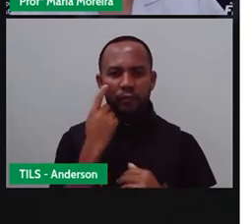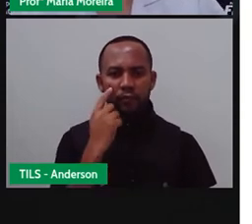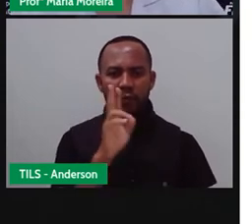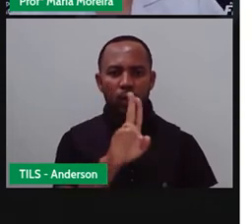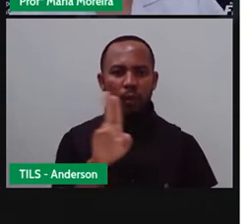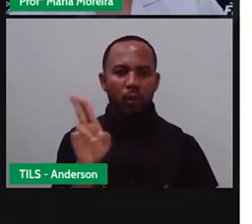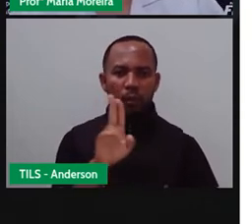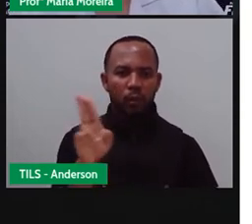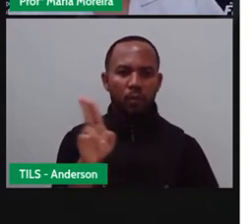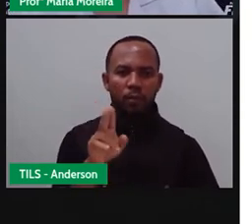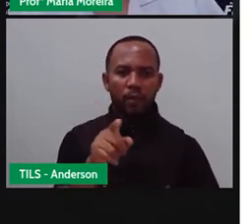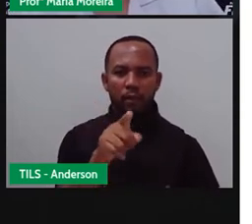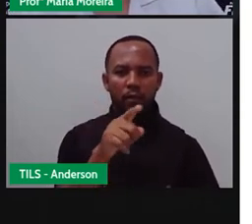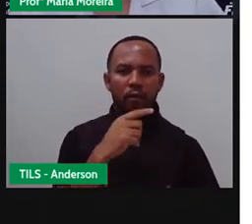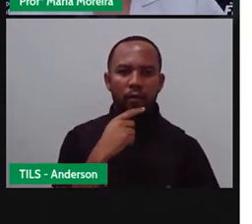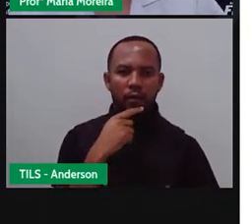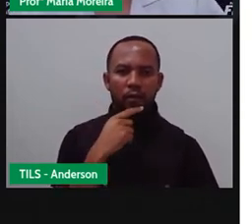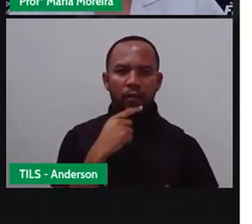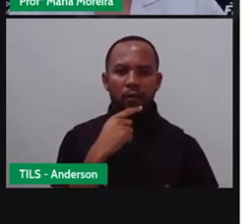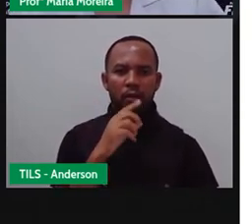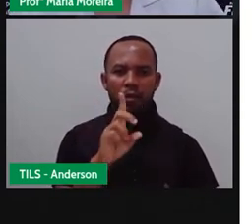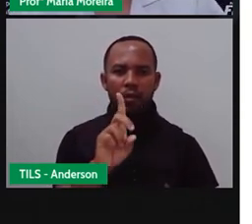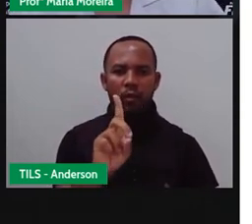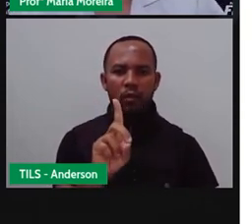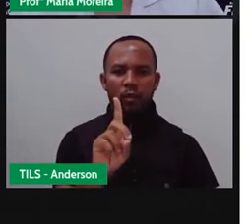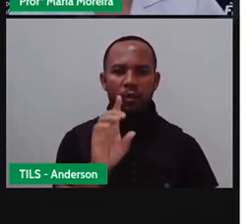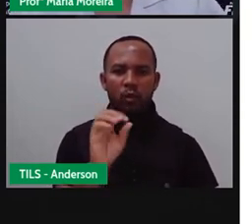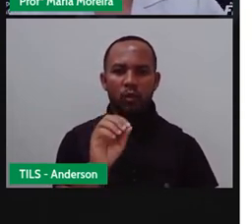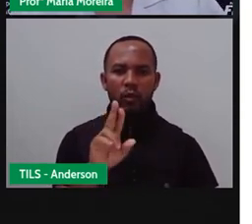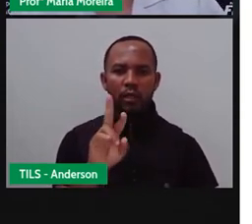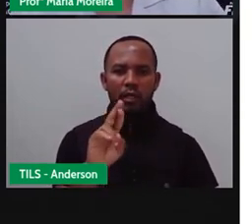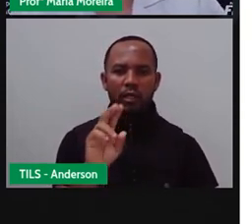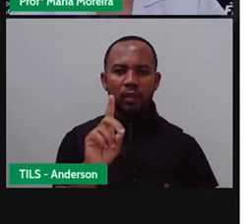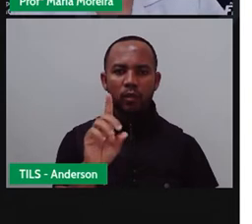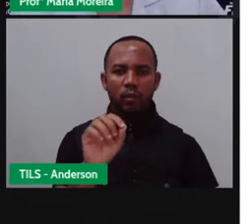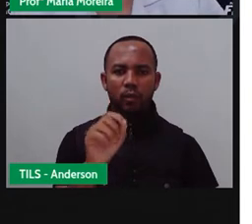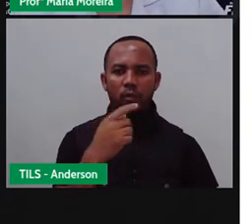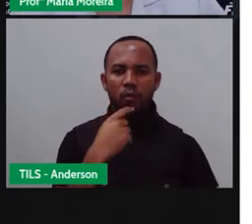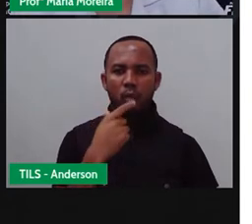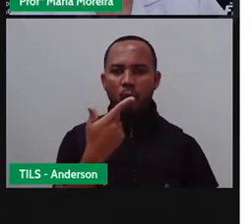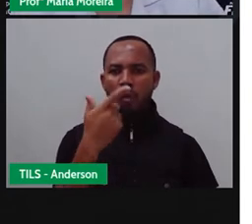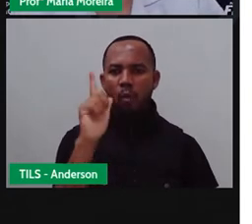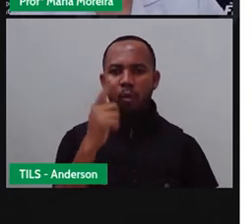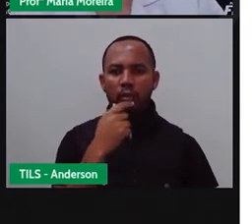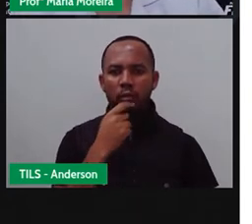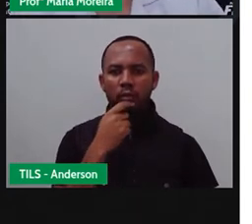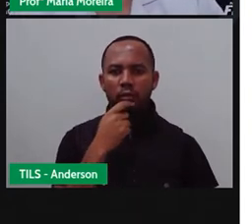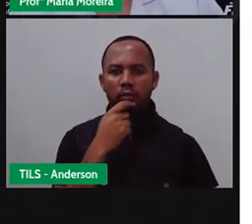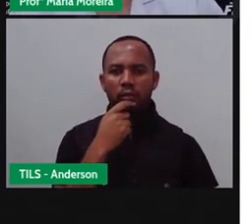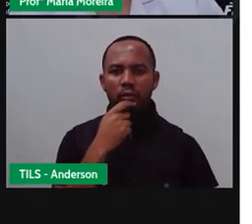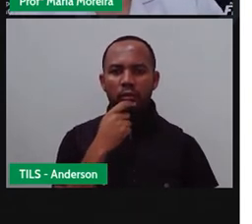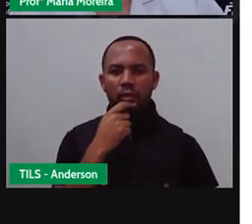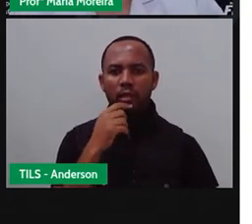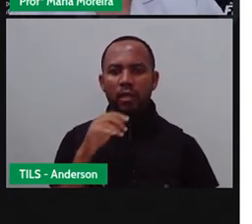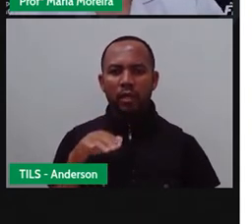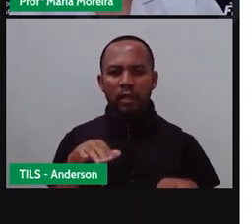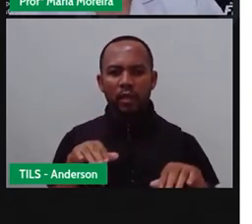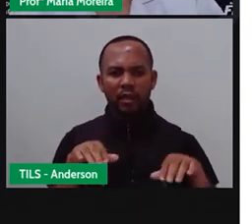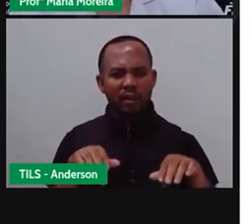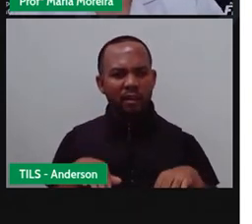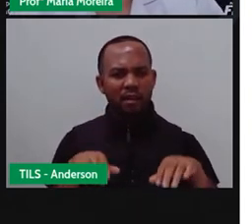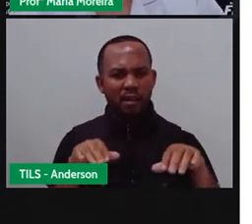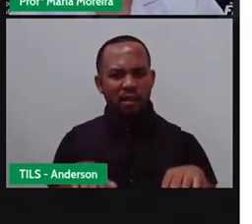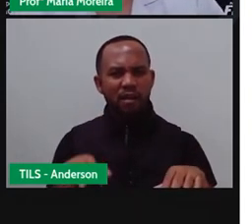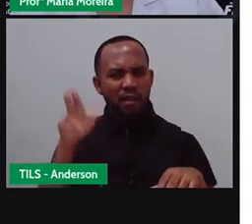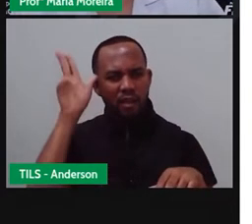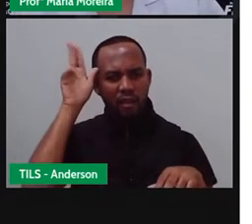medo Anderson, só de olhar para essa foto. Porque se eu vejo um desse aqui, eu não sei nadar não, mas acho que eu nado mais do que